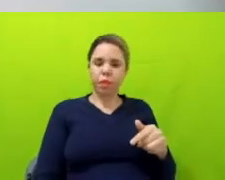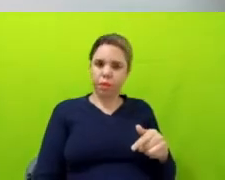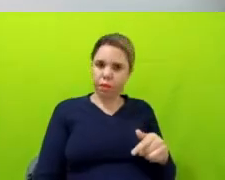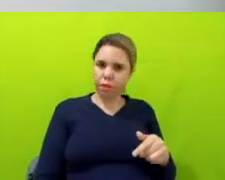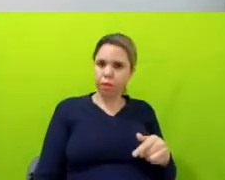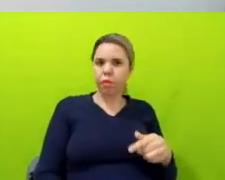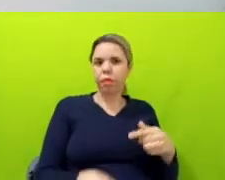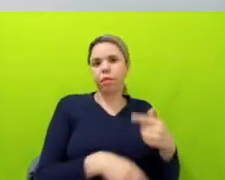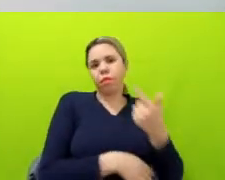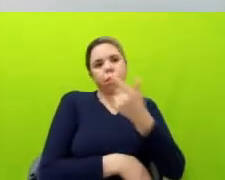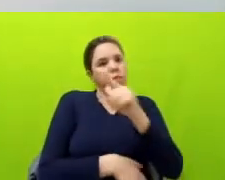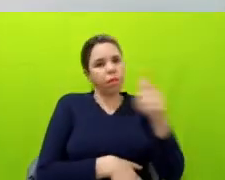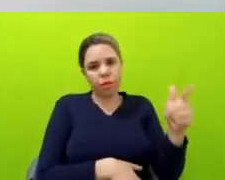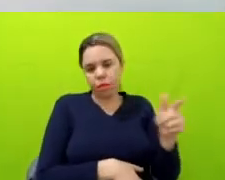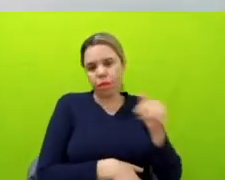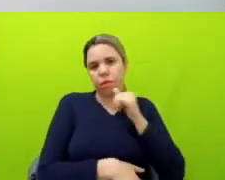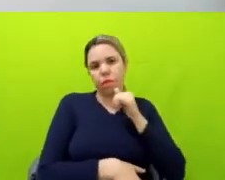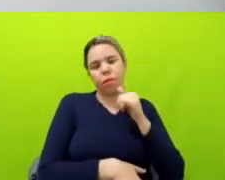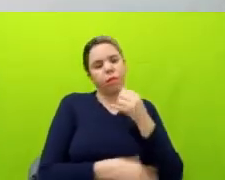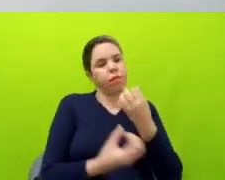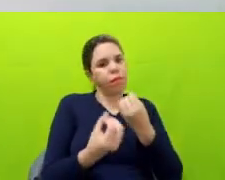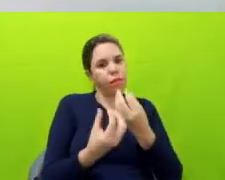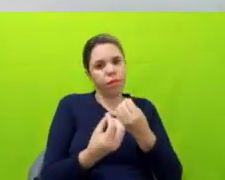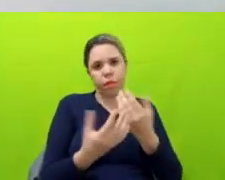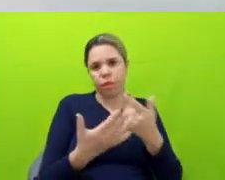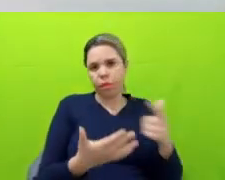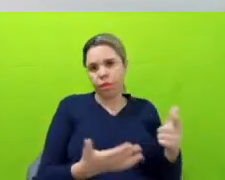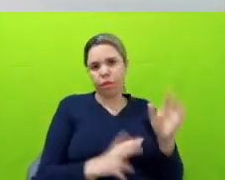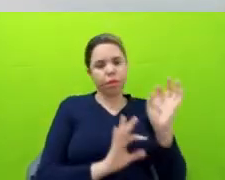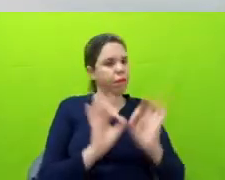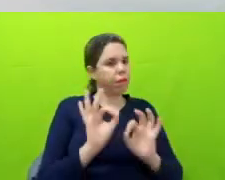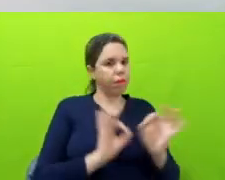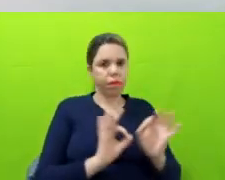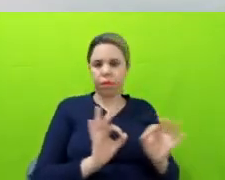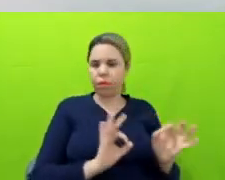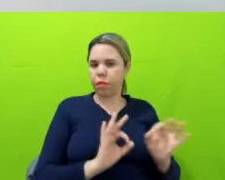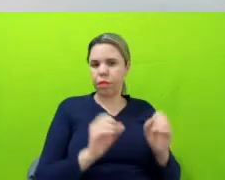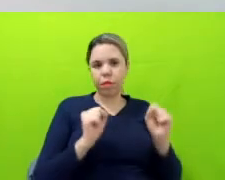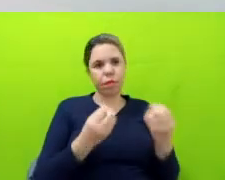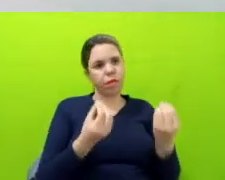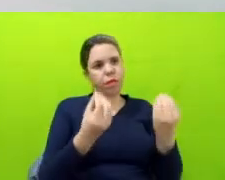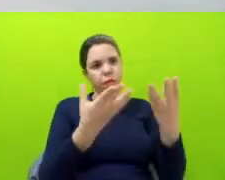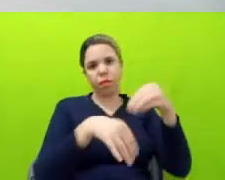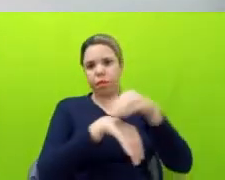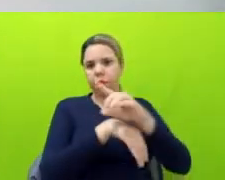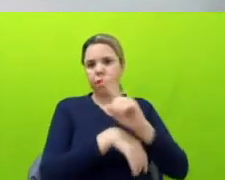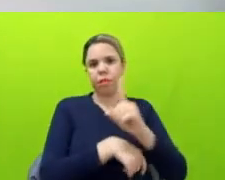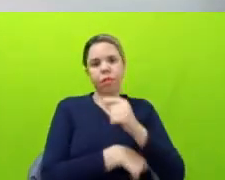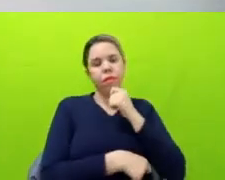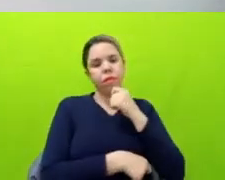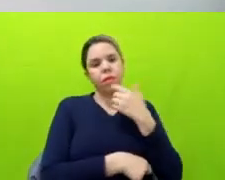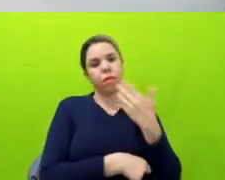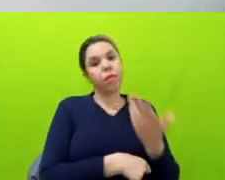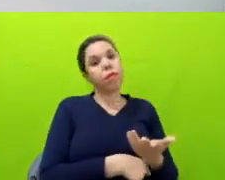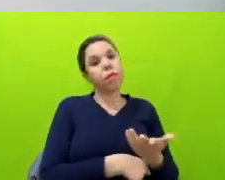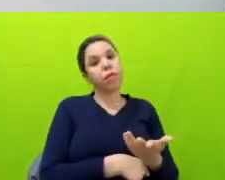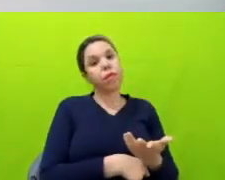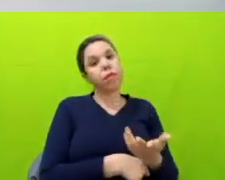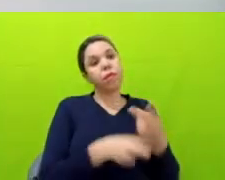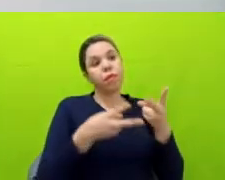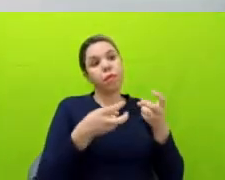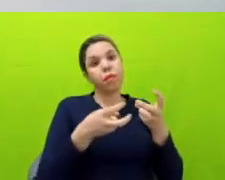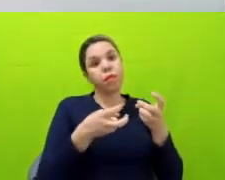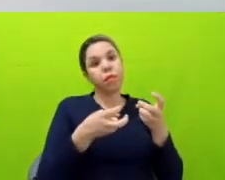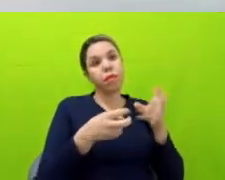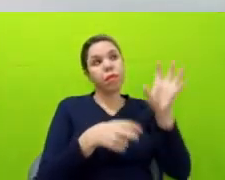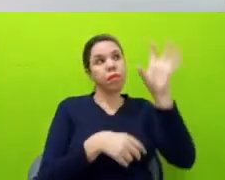a gente não tem essa informação organizada para poder te passar, né, então a gente percebe que os estados